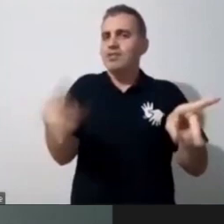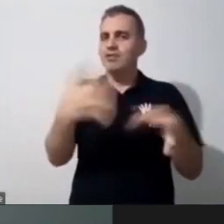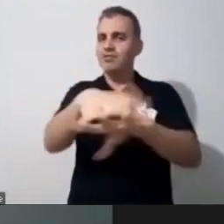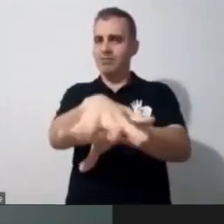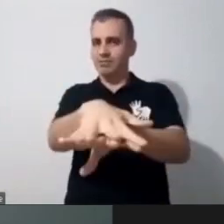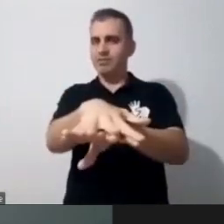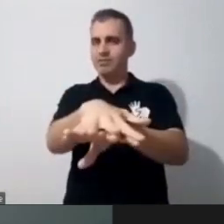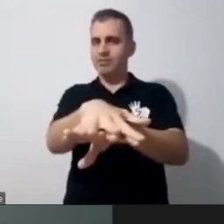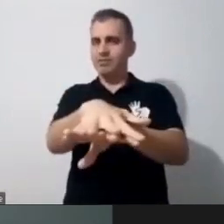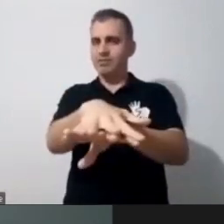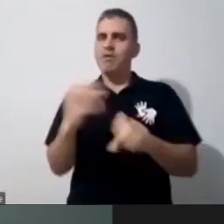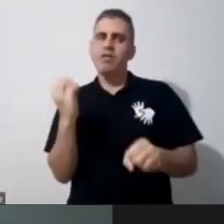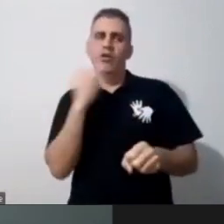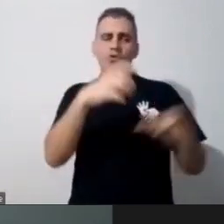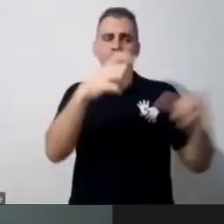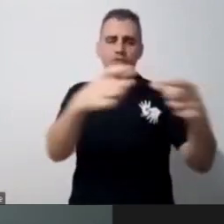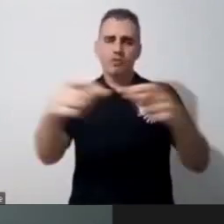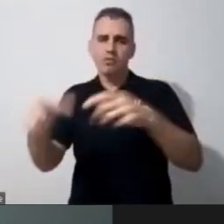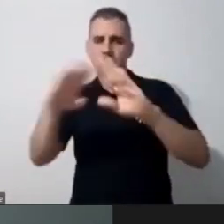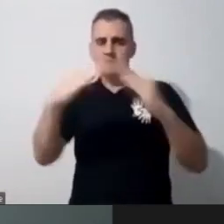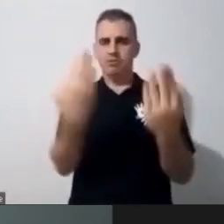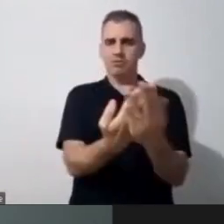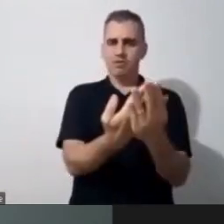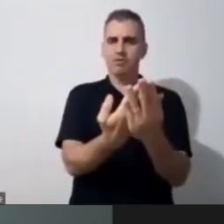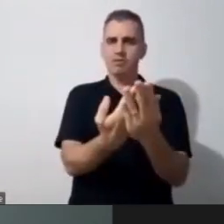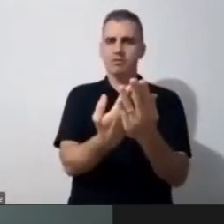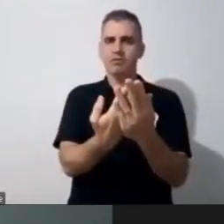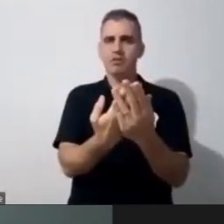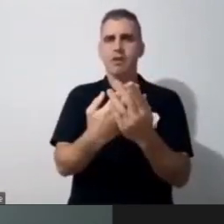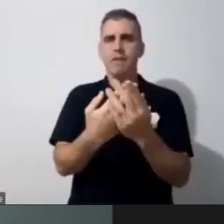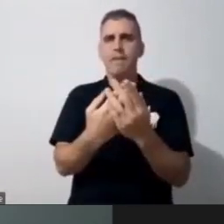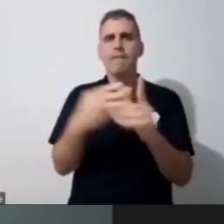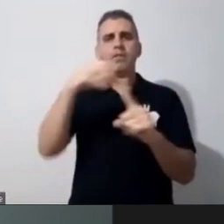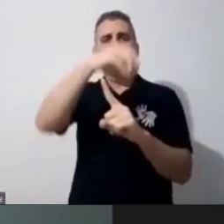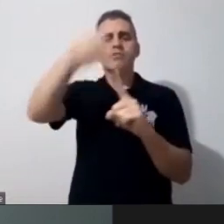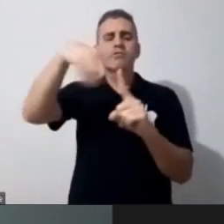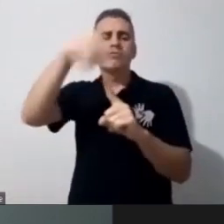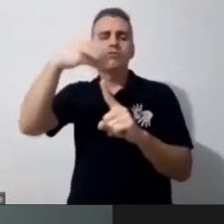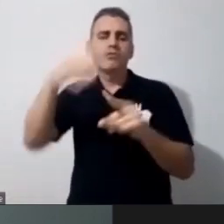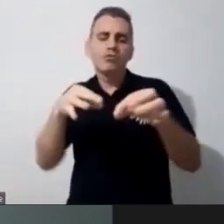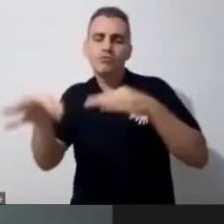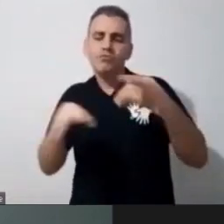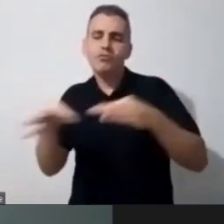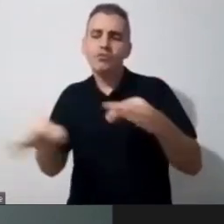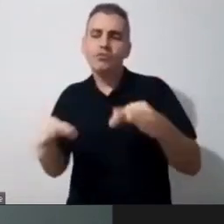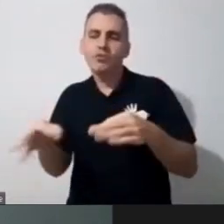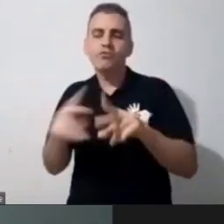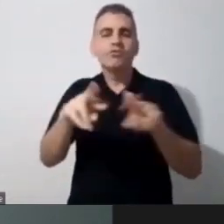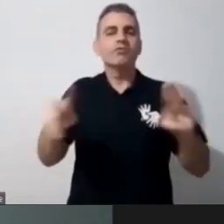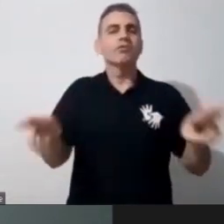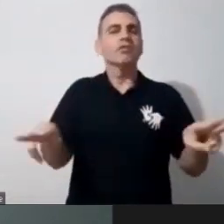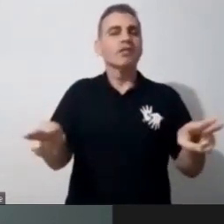na escola, a reinventar uma nova forma de estar conectado hoje. Porque, assim, muitos